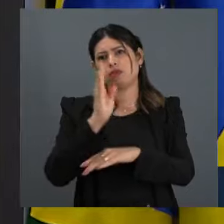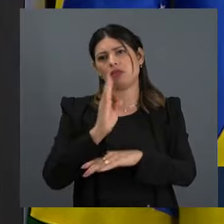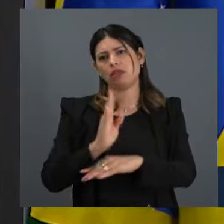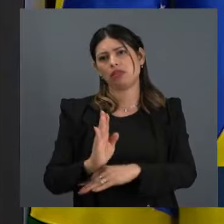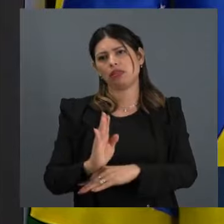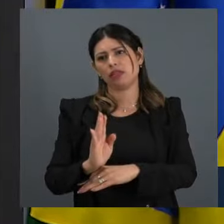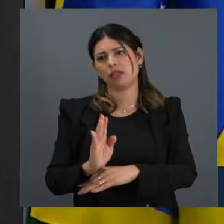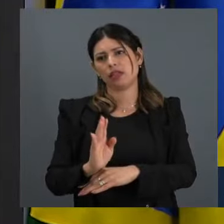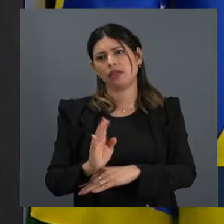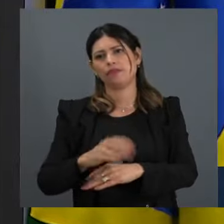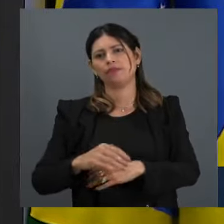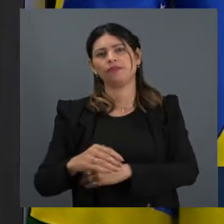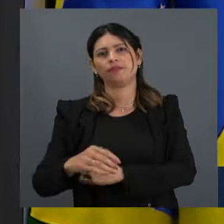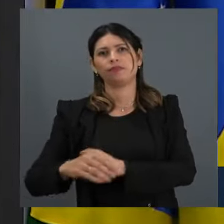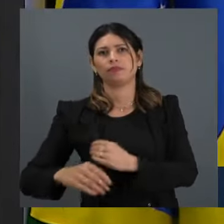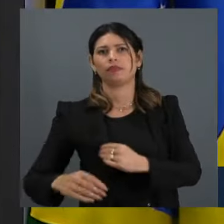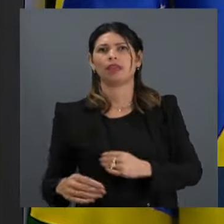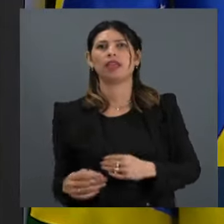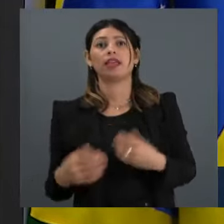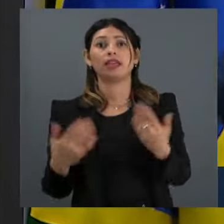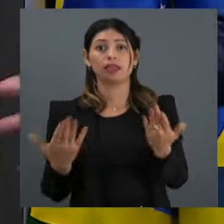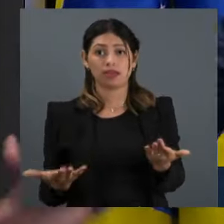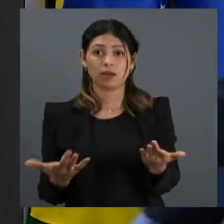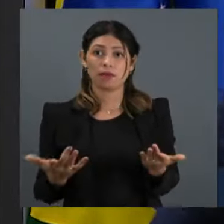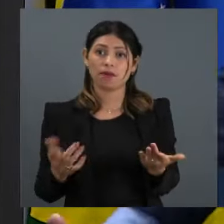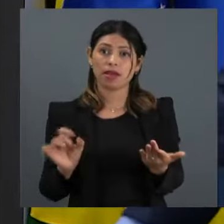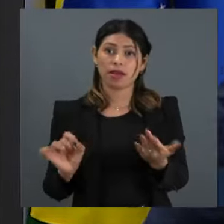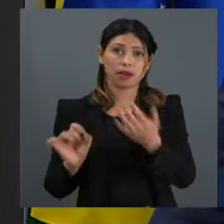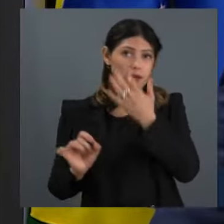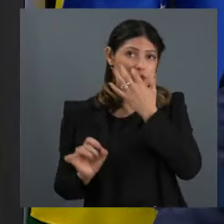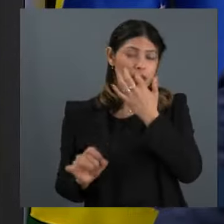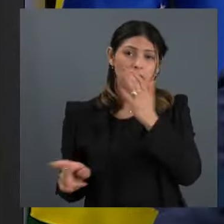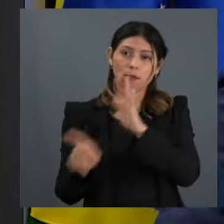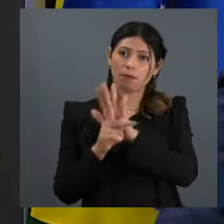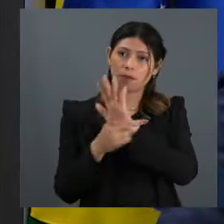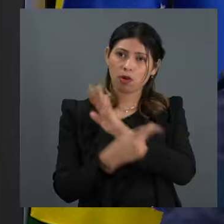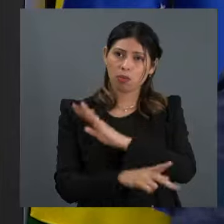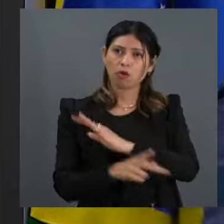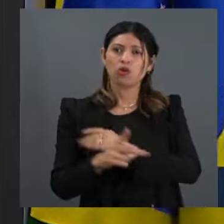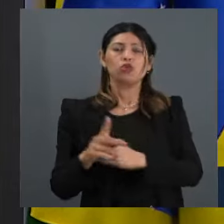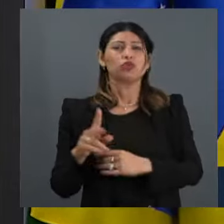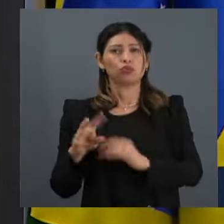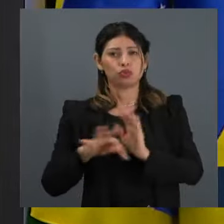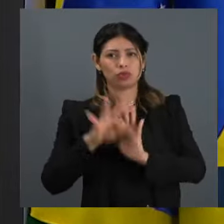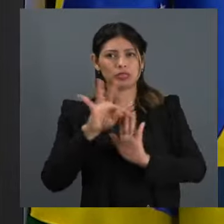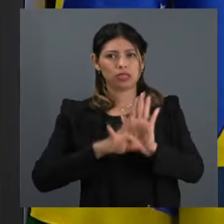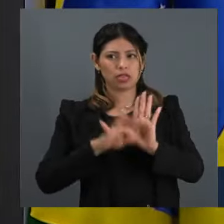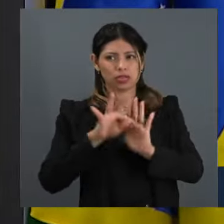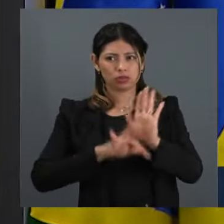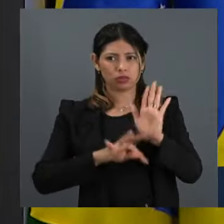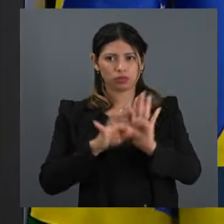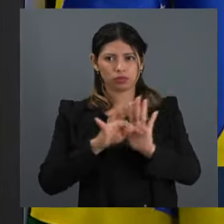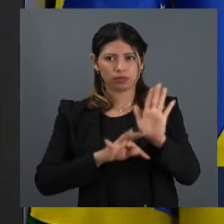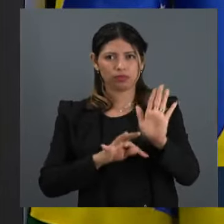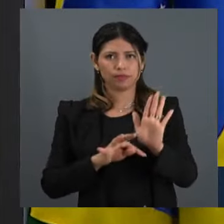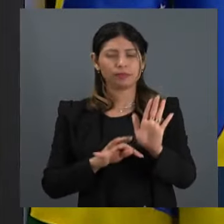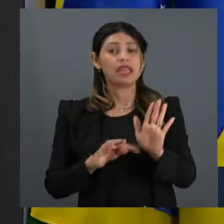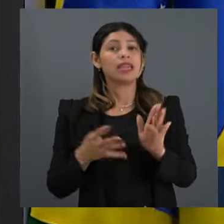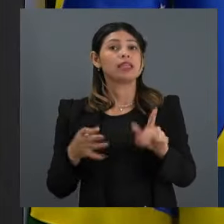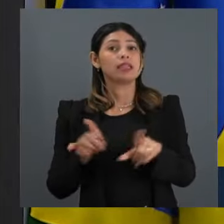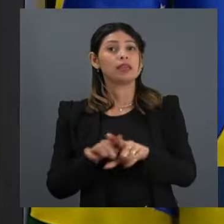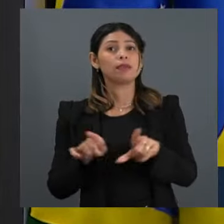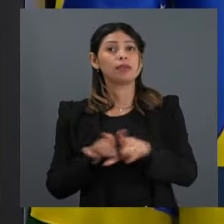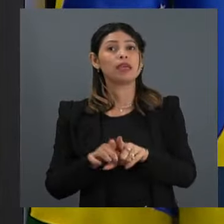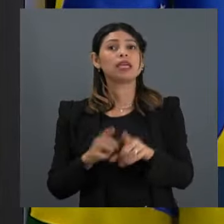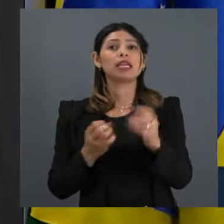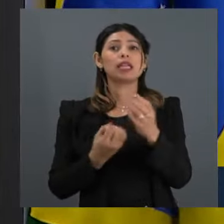Pode existir algo mais explícito do que esse texto? Apesar de elaborados pelos constituintes em